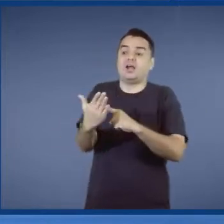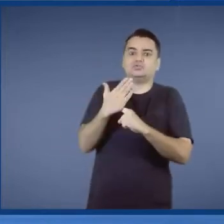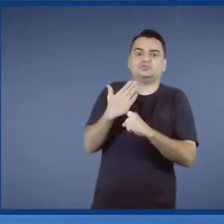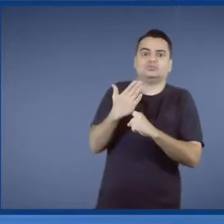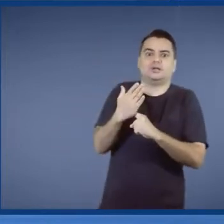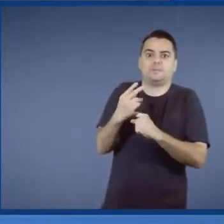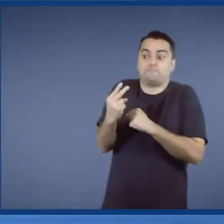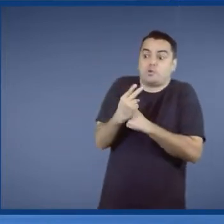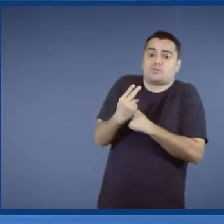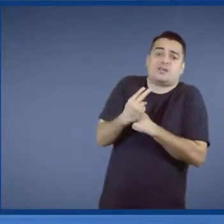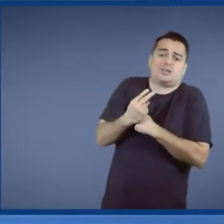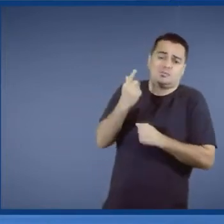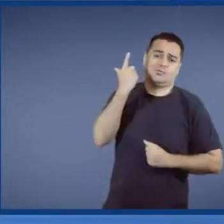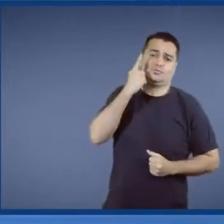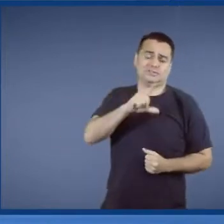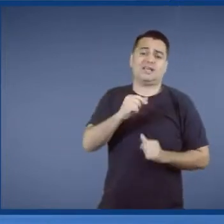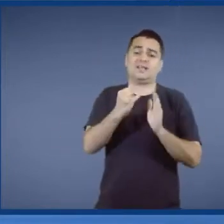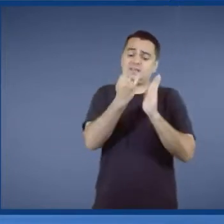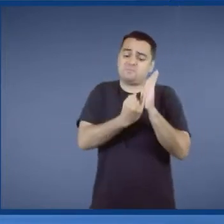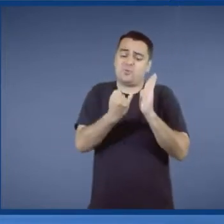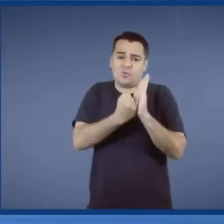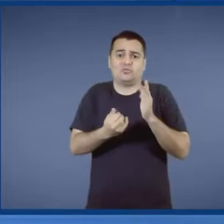fiscais.